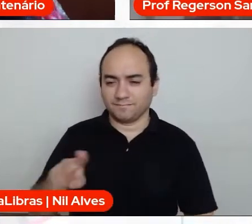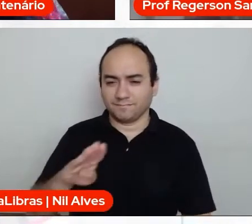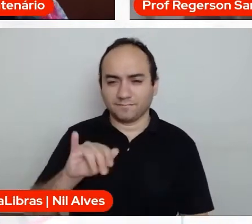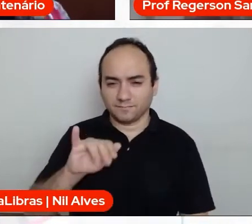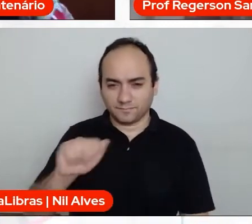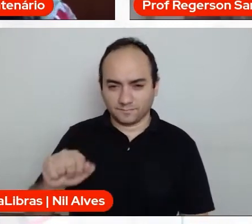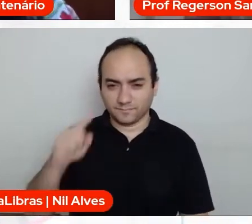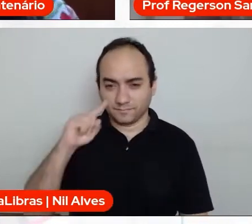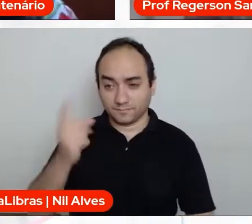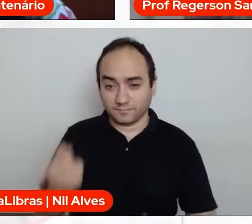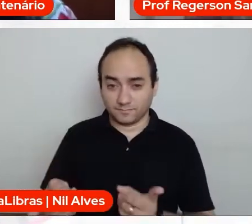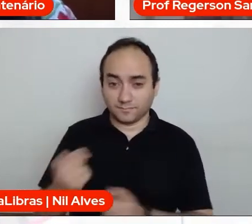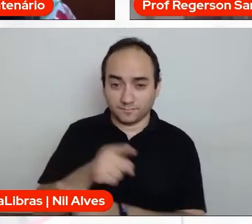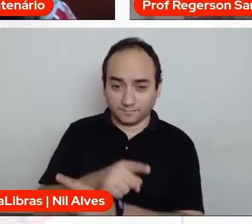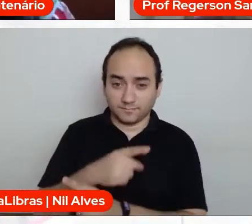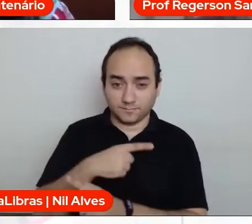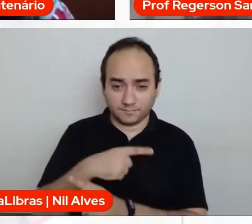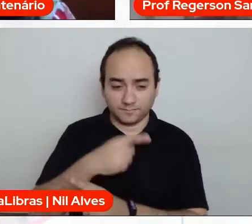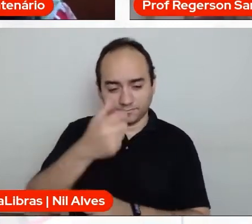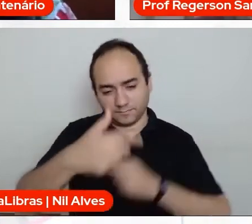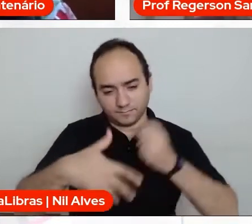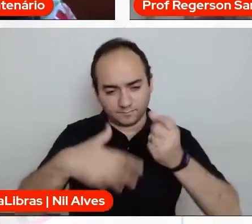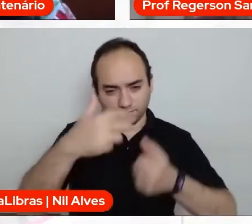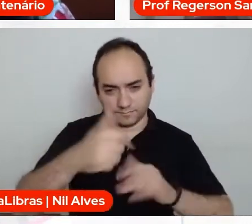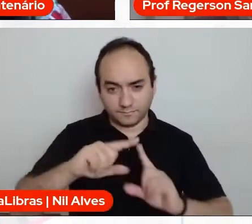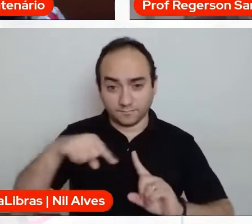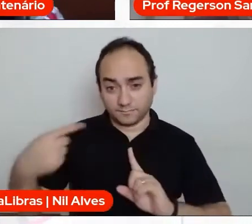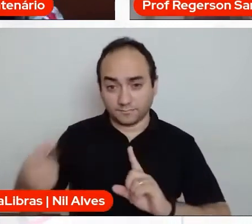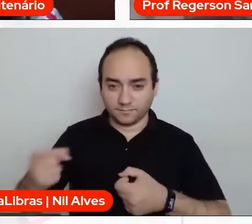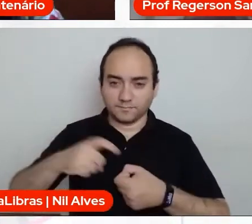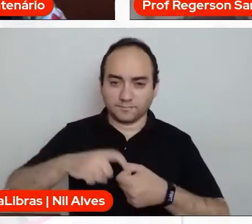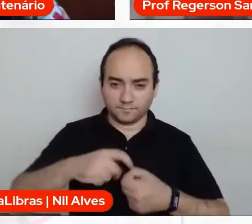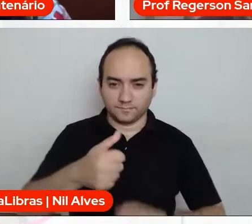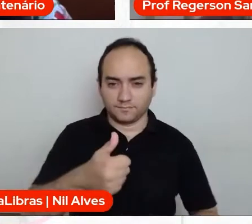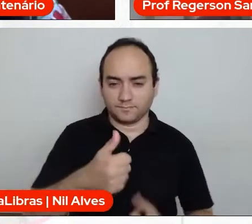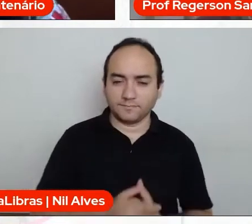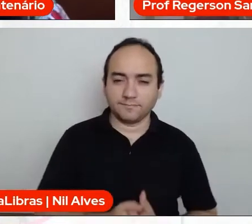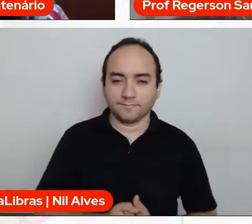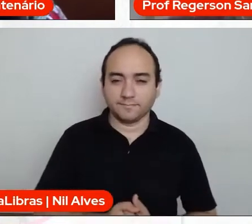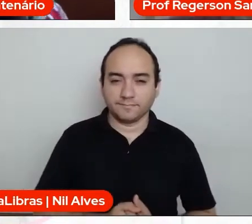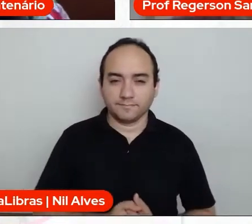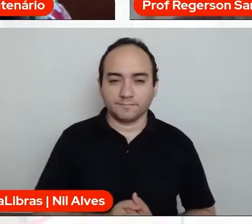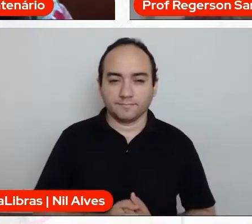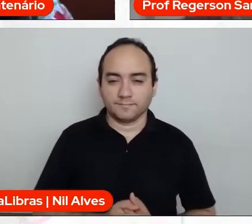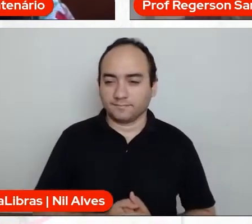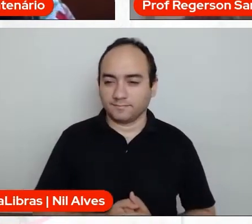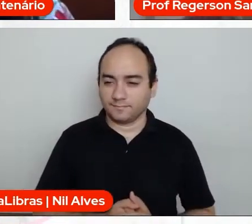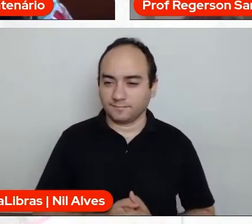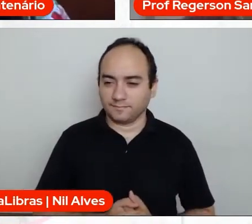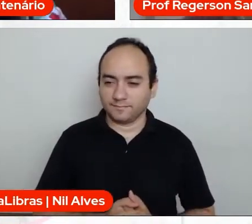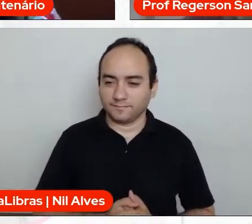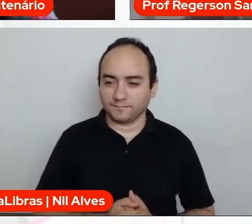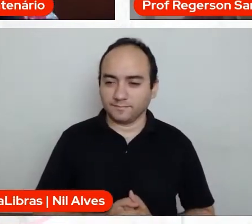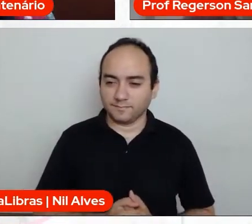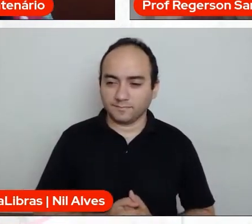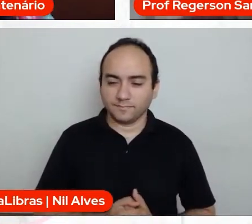altera a apresentação, mas a Bia volta. Se tudo... Se a internet dela melhorar.